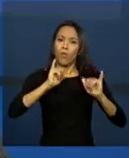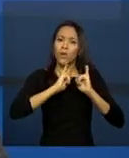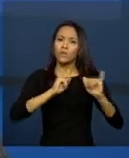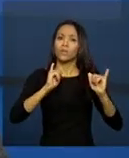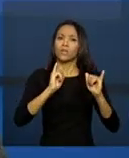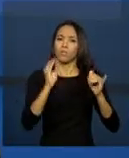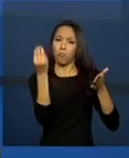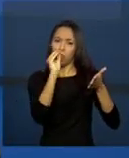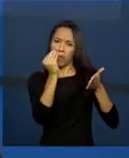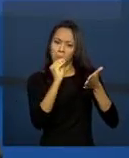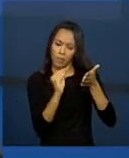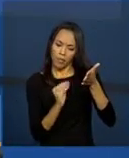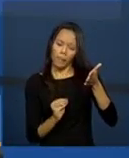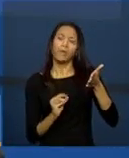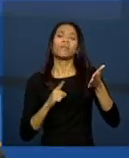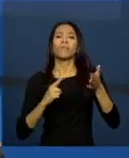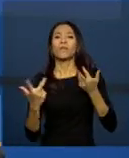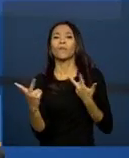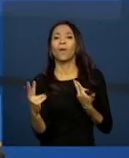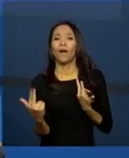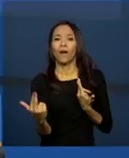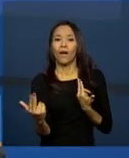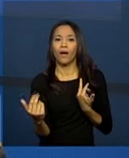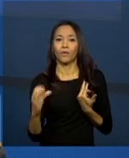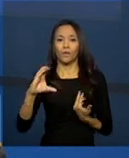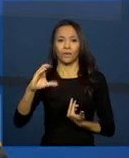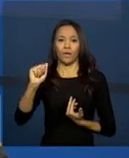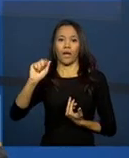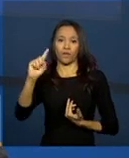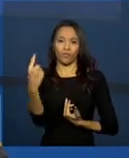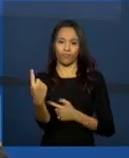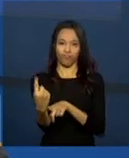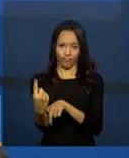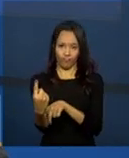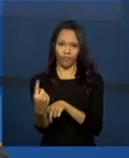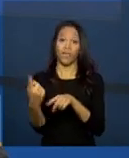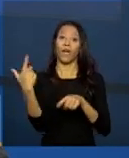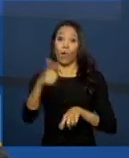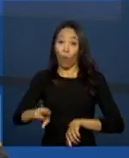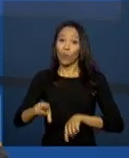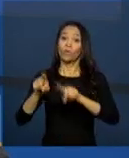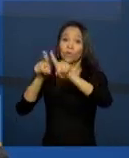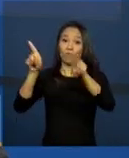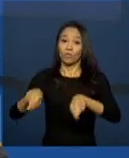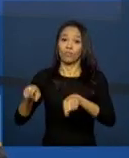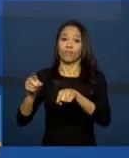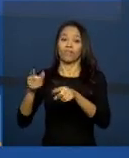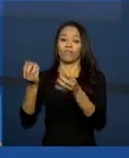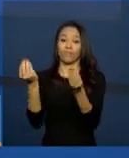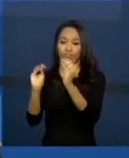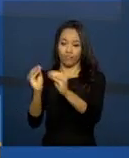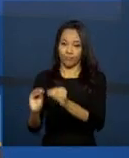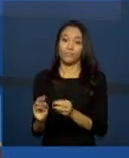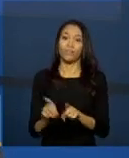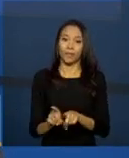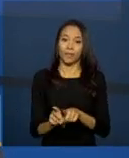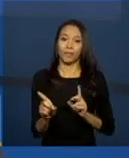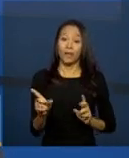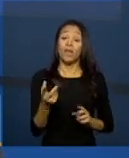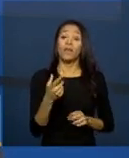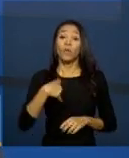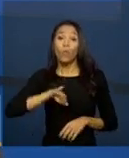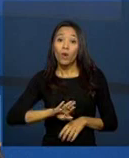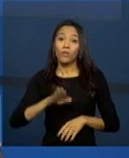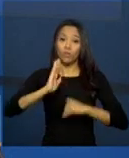prontuário e que também tem no cadastro único. Mas eram necessárias, você imagina, para um assistente social acompanhar uma